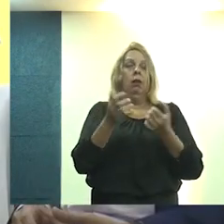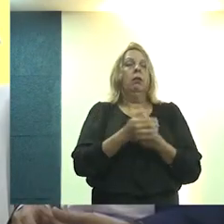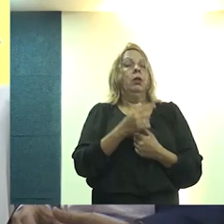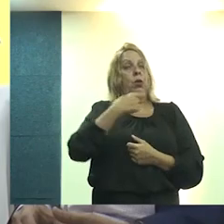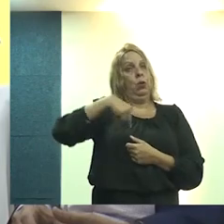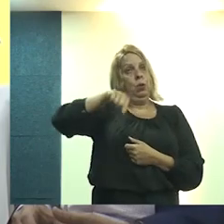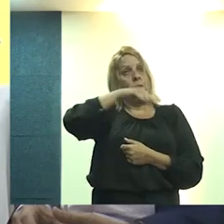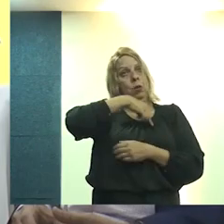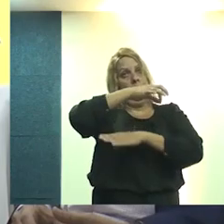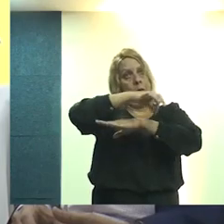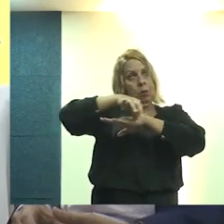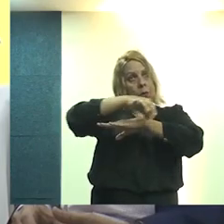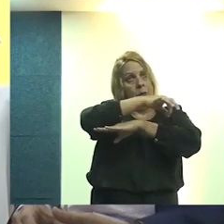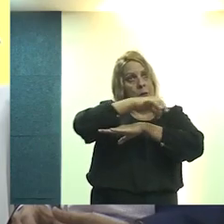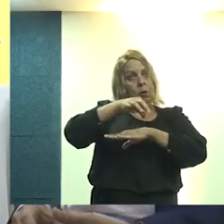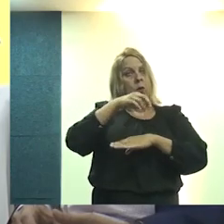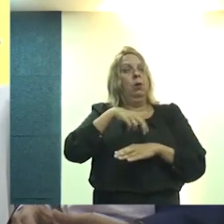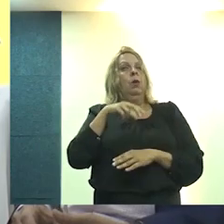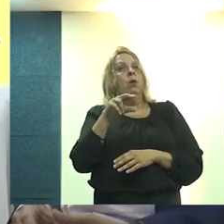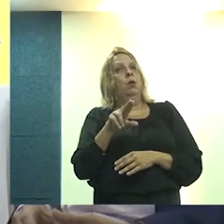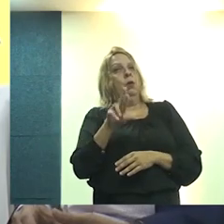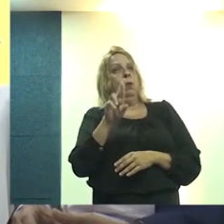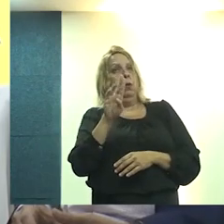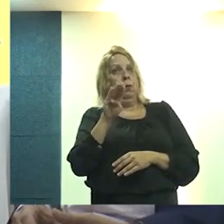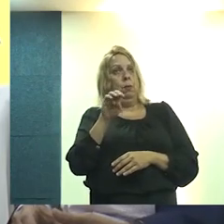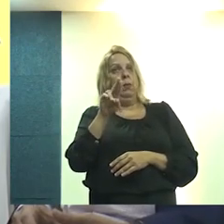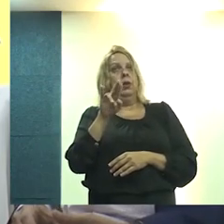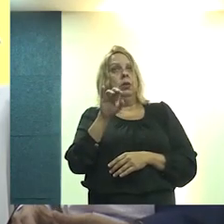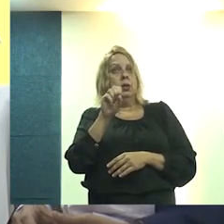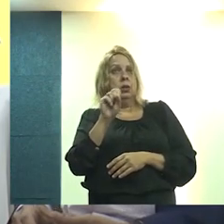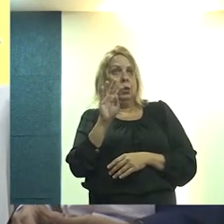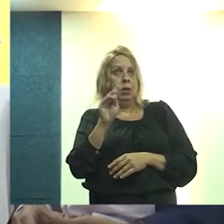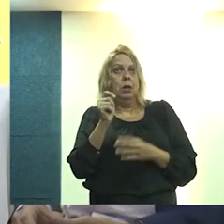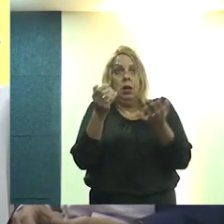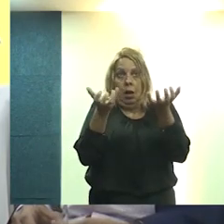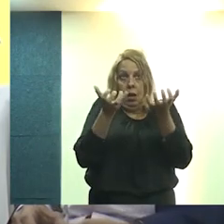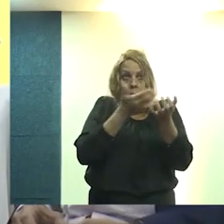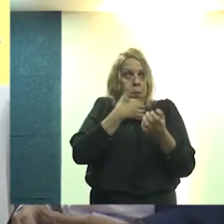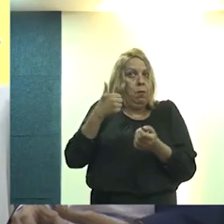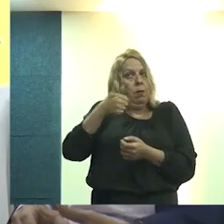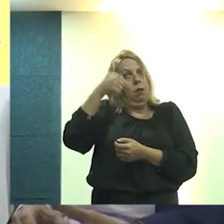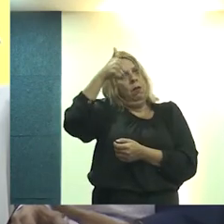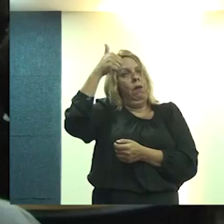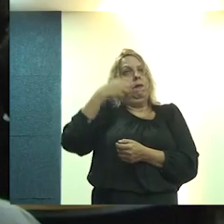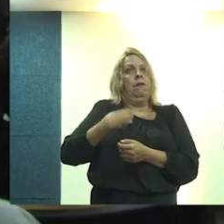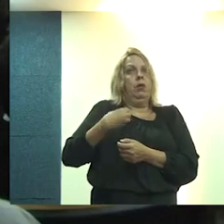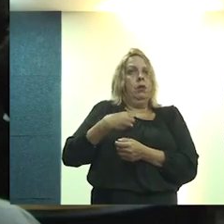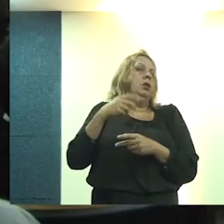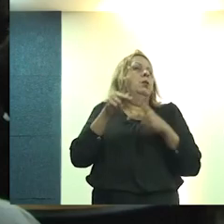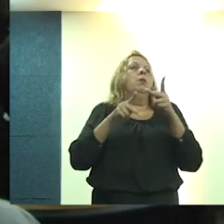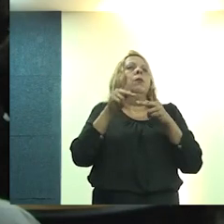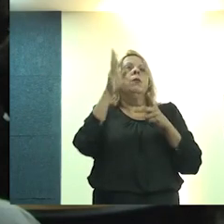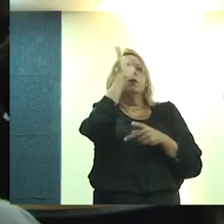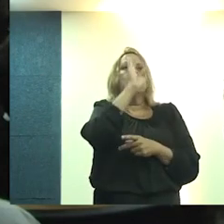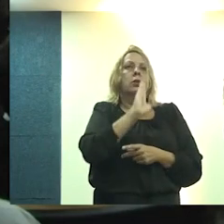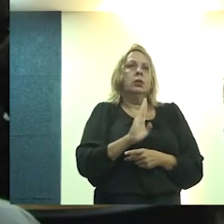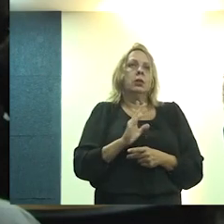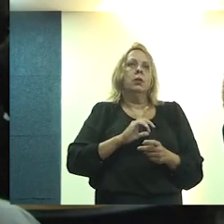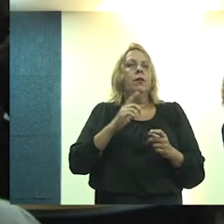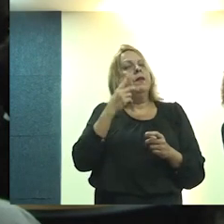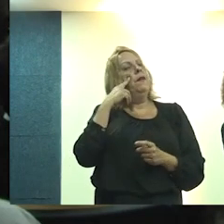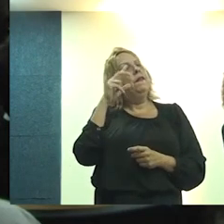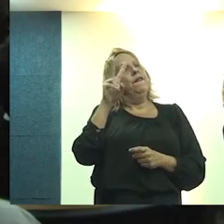nós, arquitetos e urbanistas, e arquitetas e urbanistas, queremos melhorar a vida do povo brasileiro.